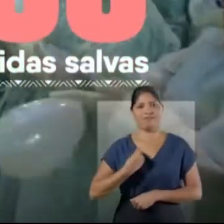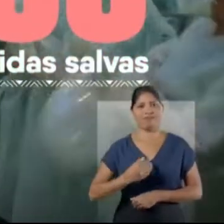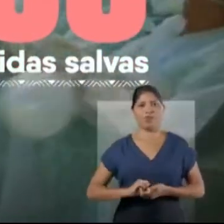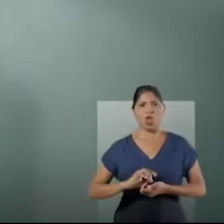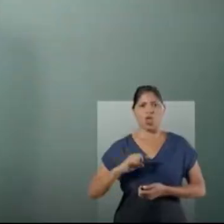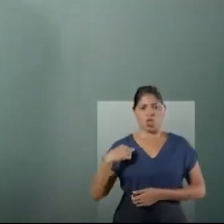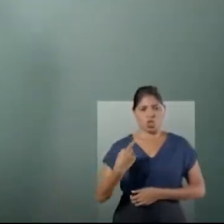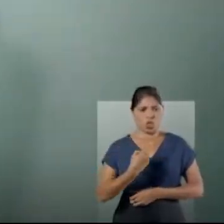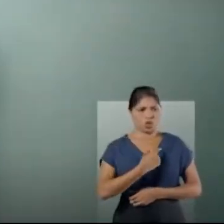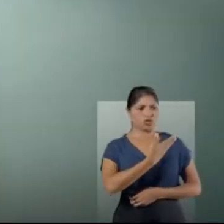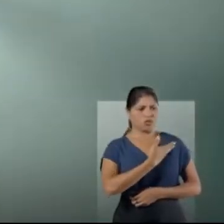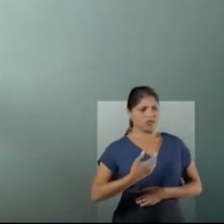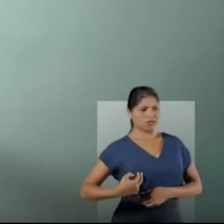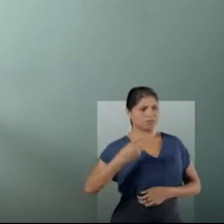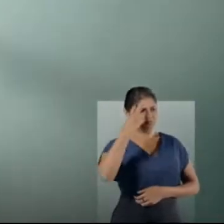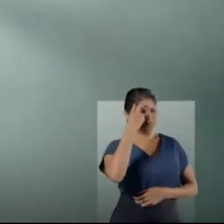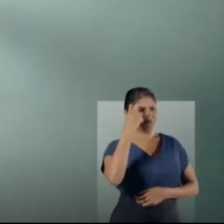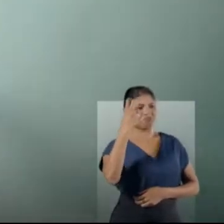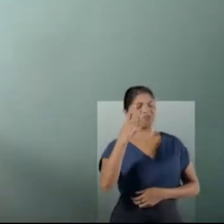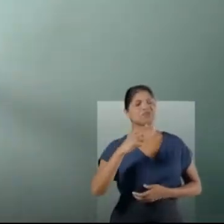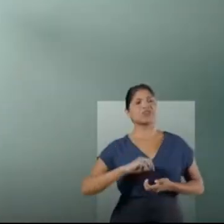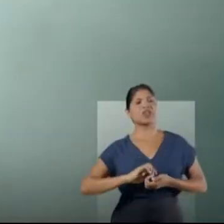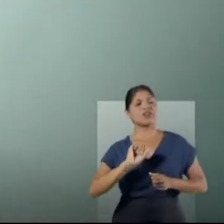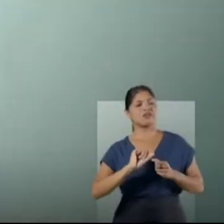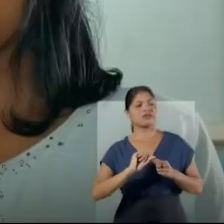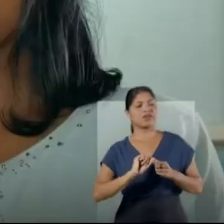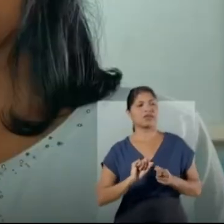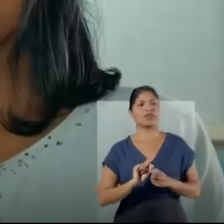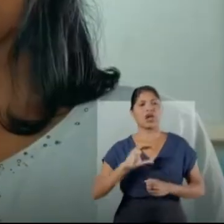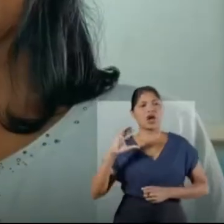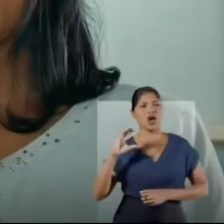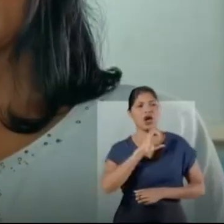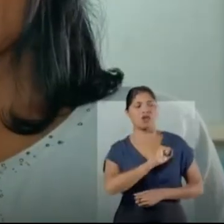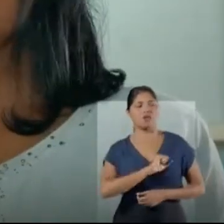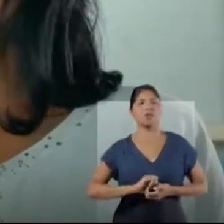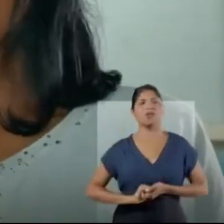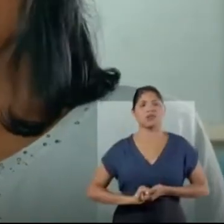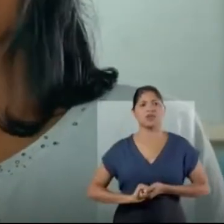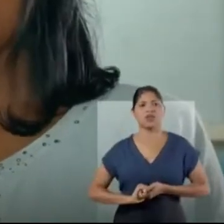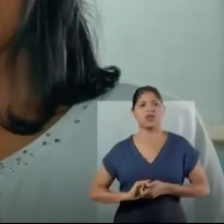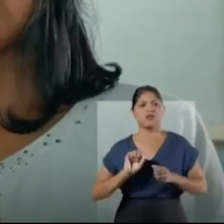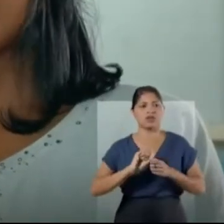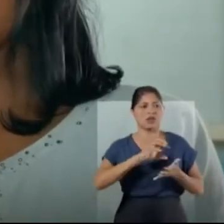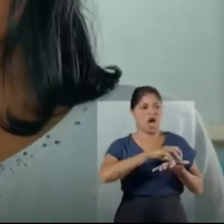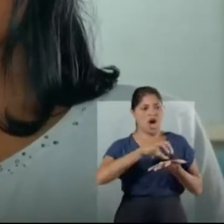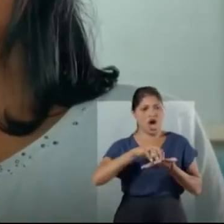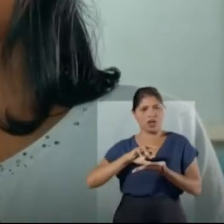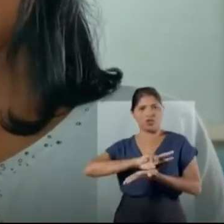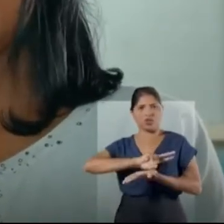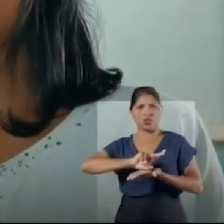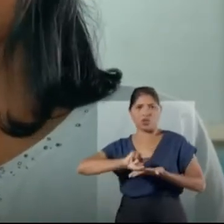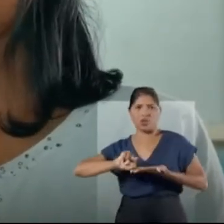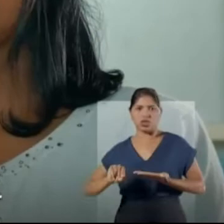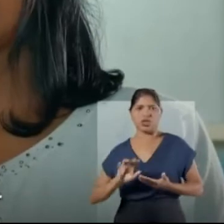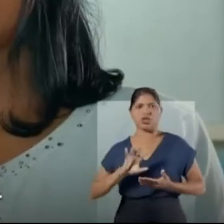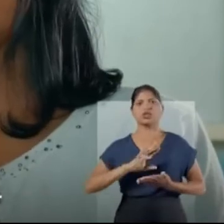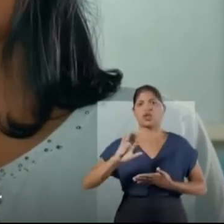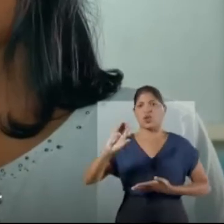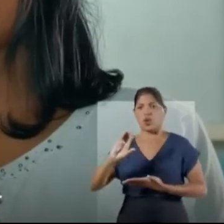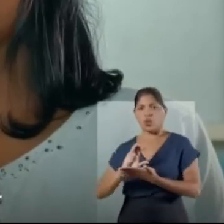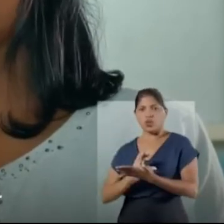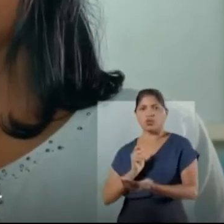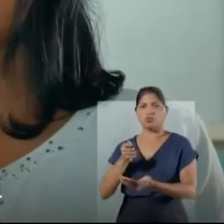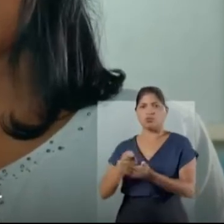O nosso governador foi muito sábio e agiu rapidamente. Com a criação de policlínicas, com o